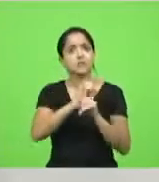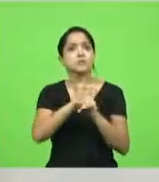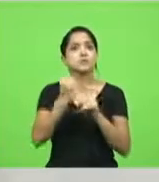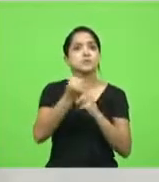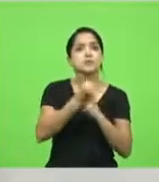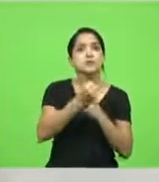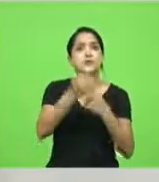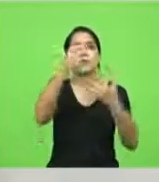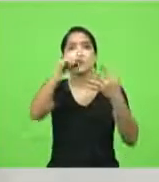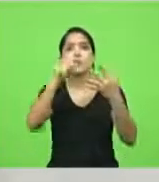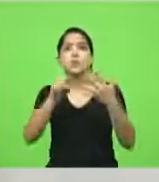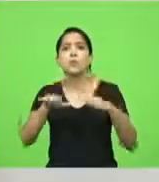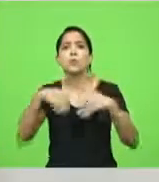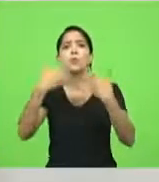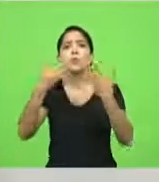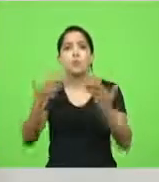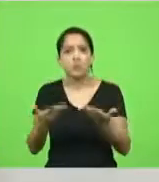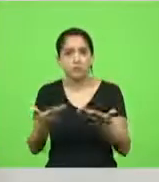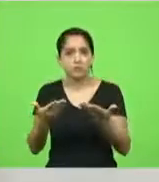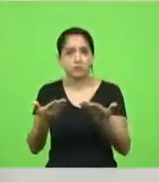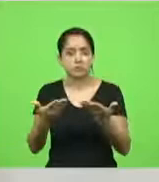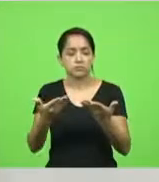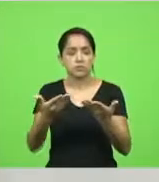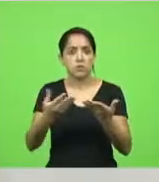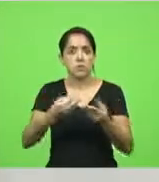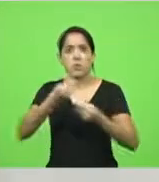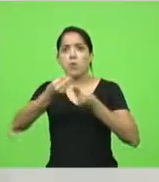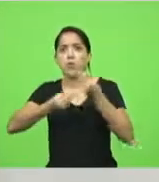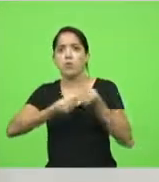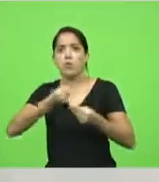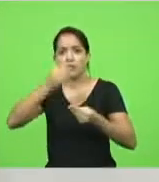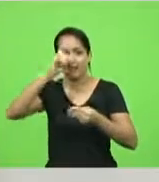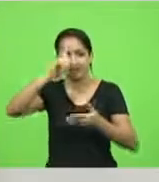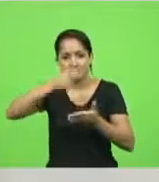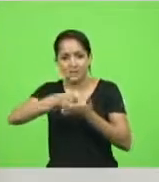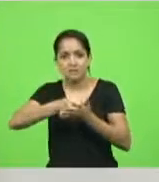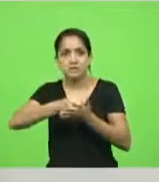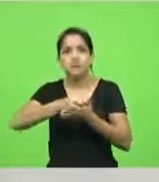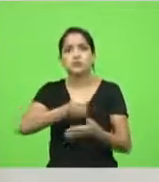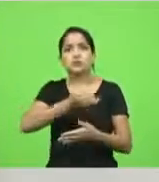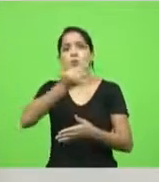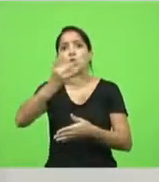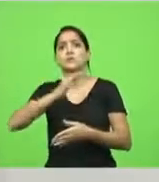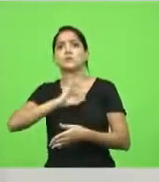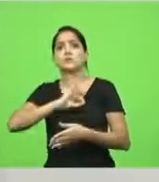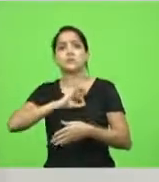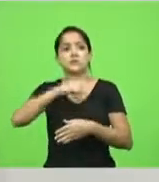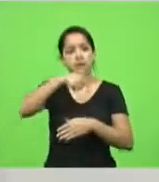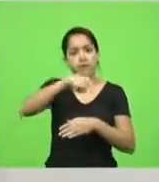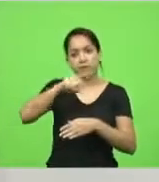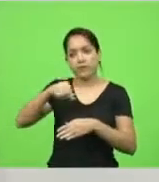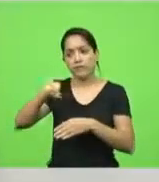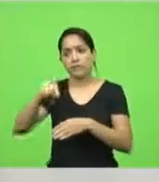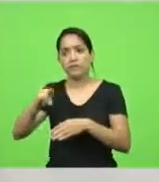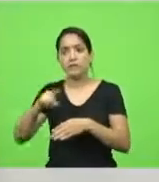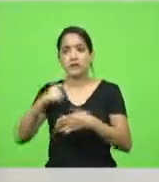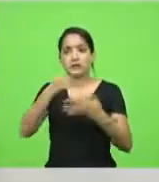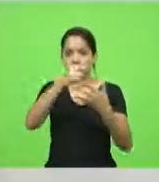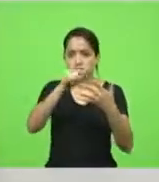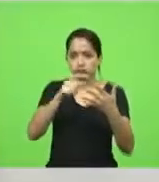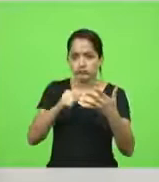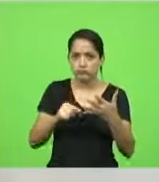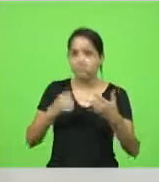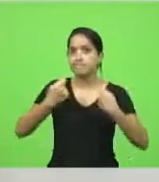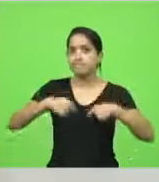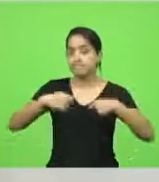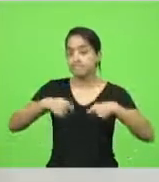critério que houve para essa distribuição, porque nós temos vários critérios aí, como vossa excelência falou, da necessidade, todo mundo